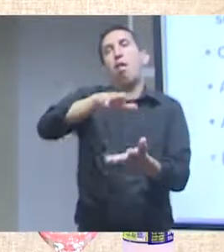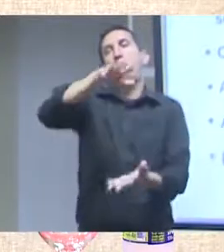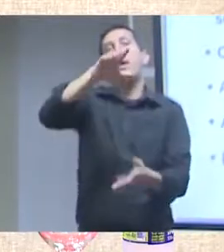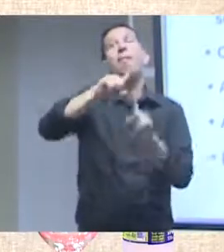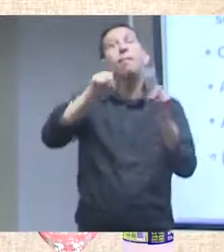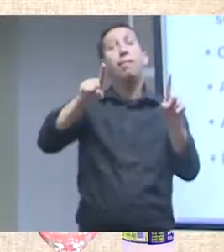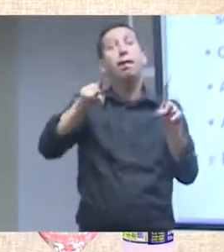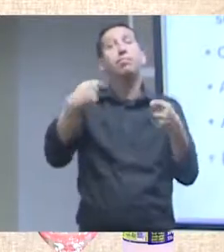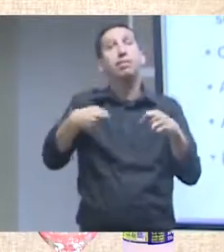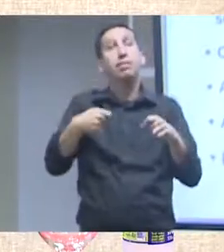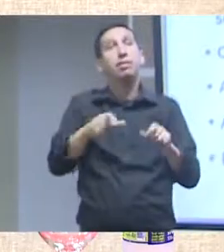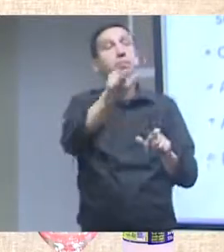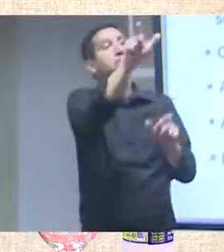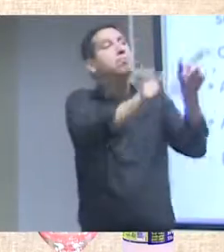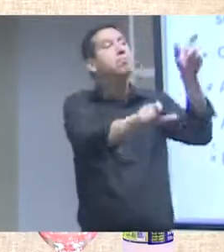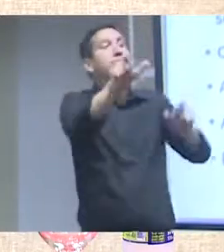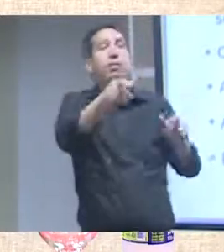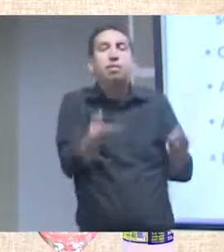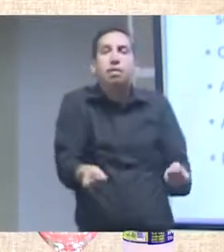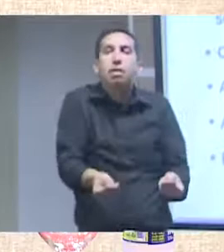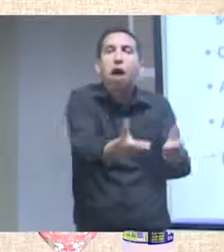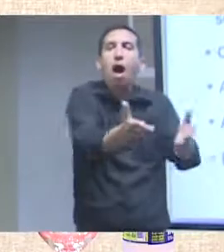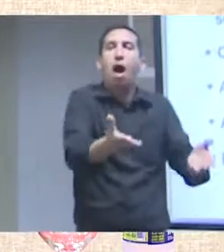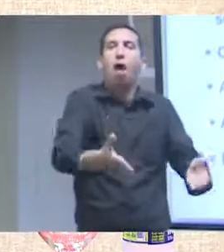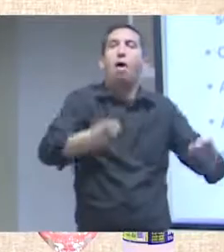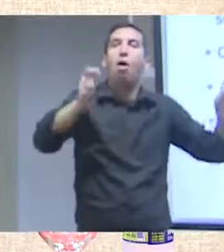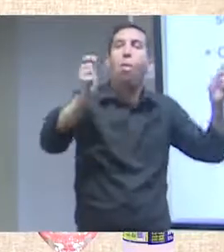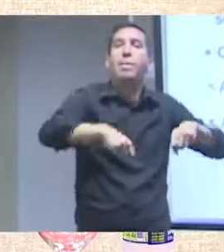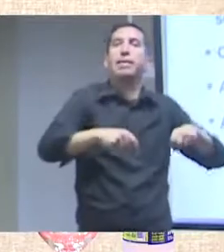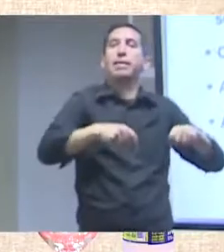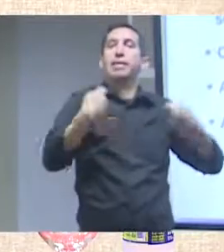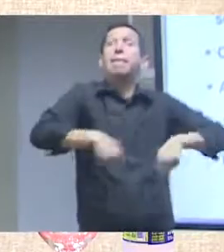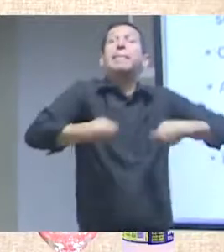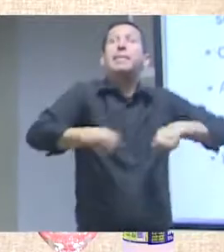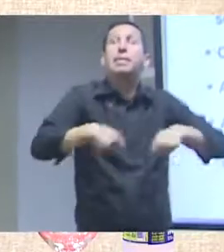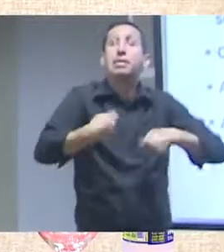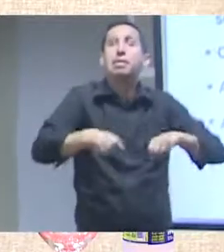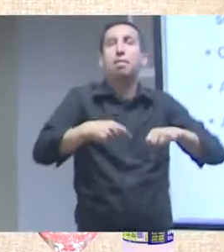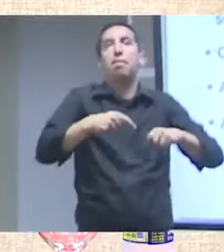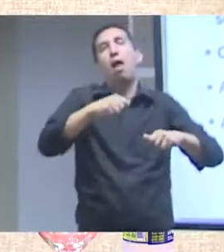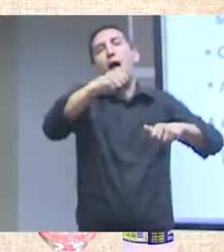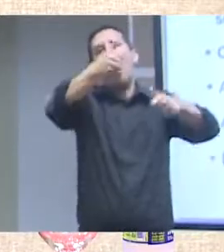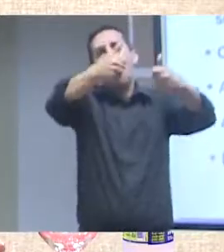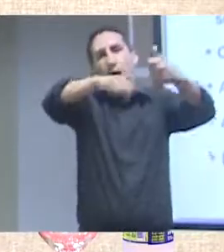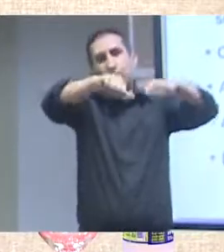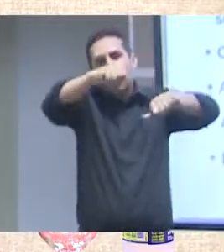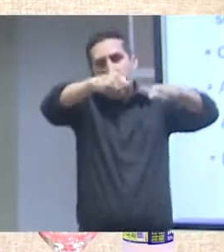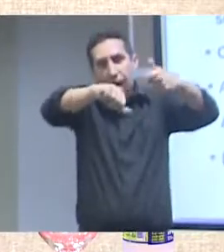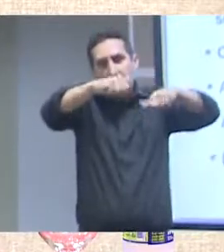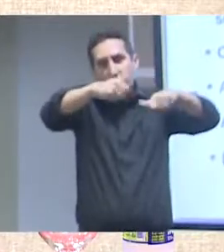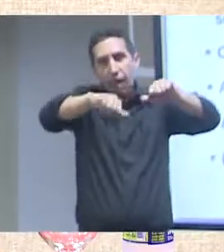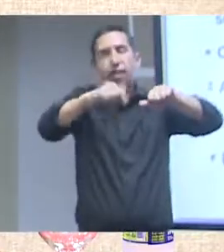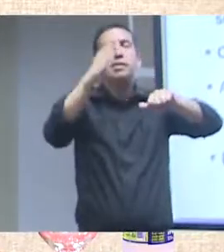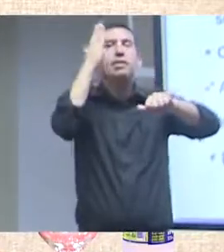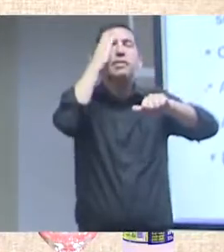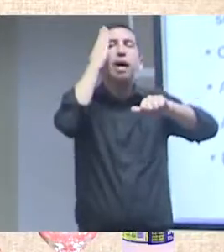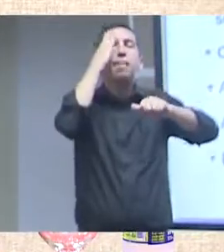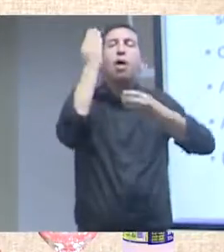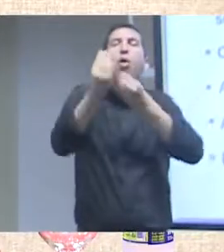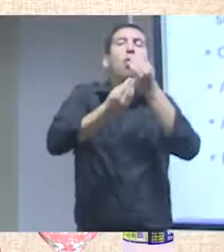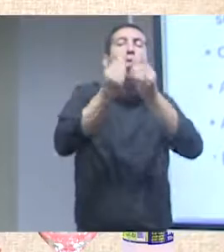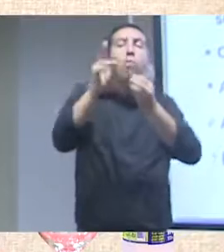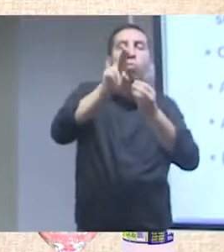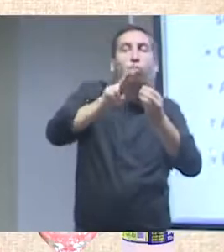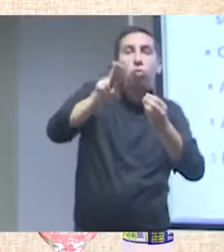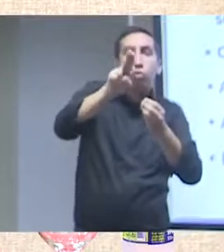para fazer a análise, fazer o uso, fazer a reutilização desses dados. E,